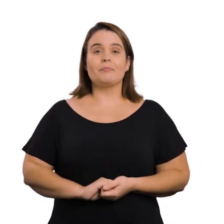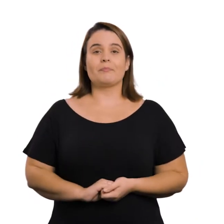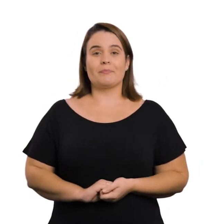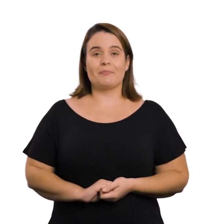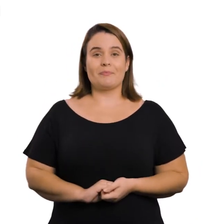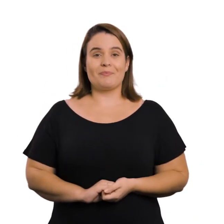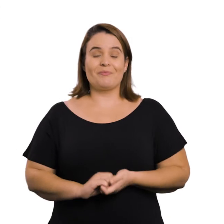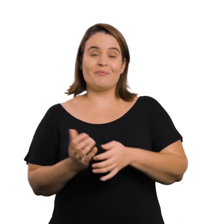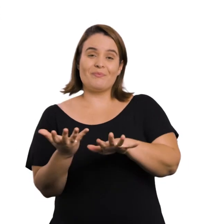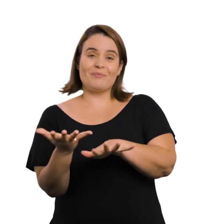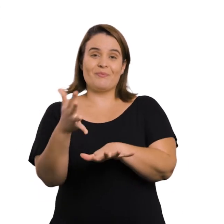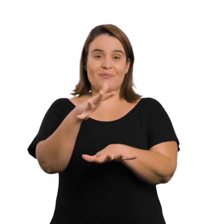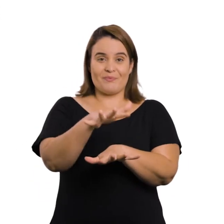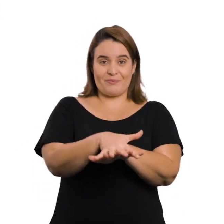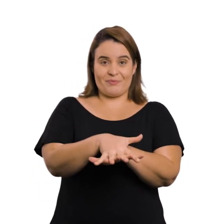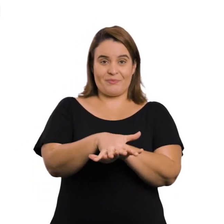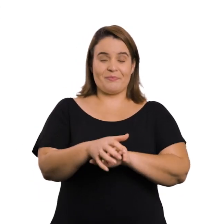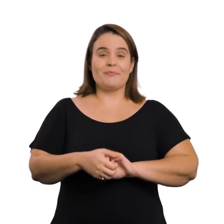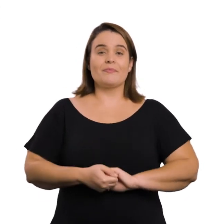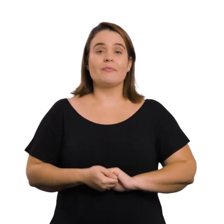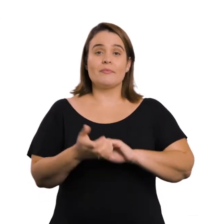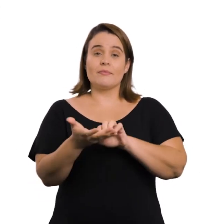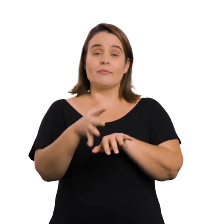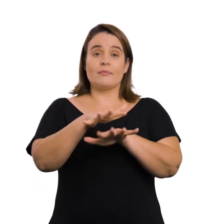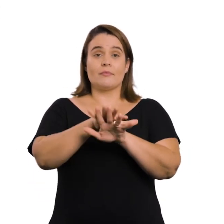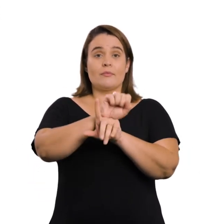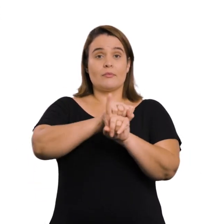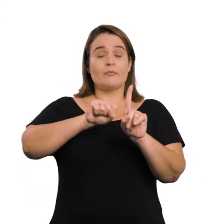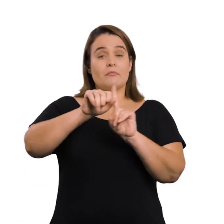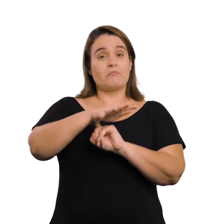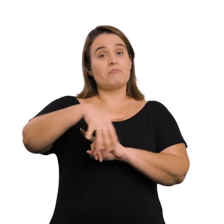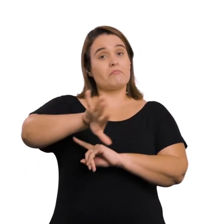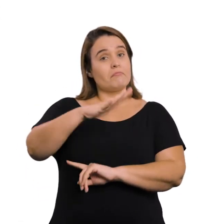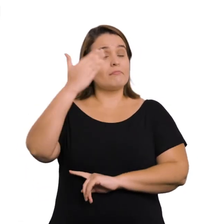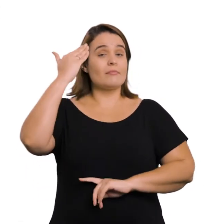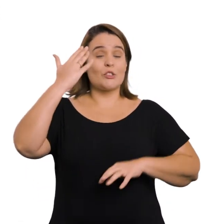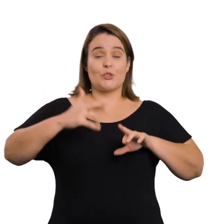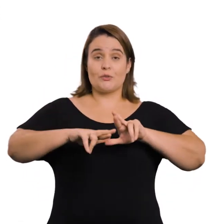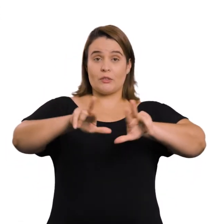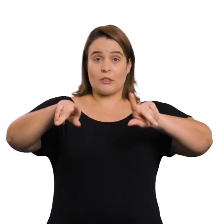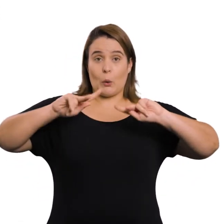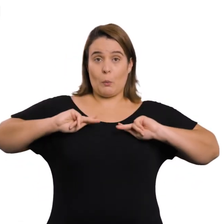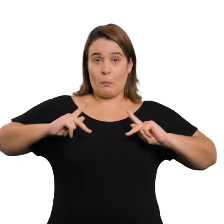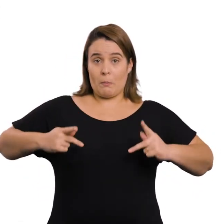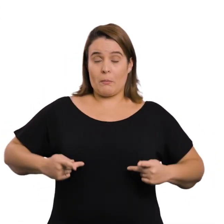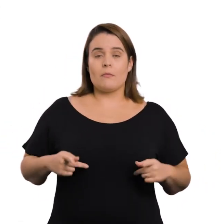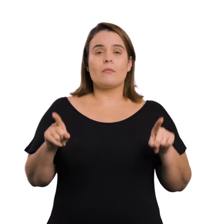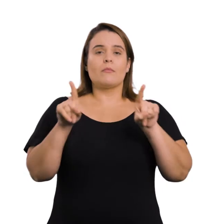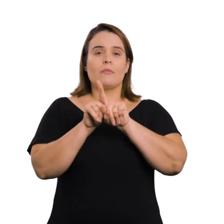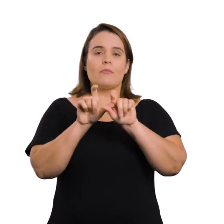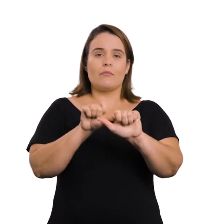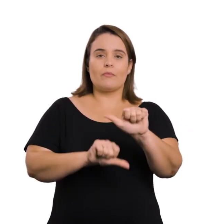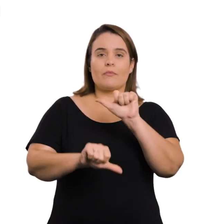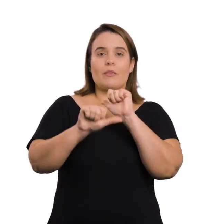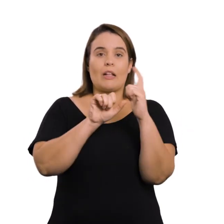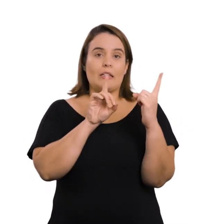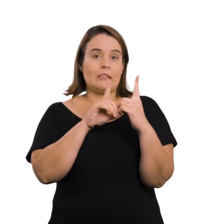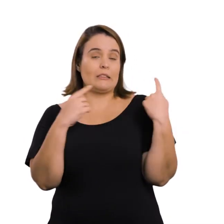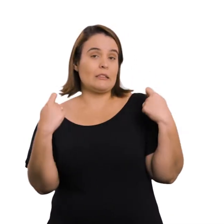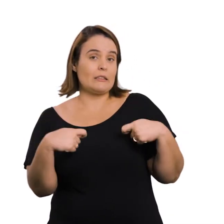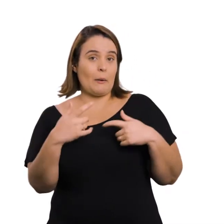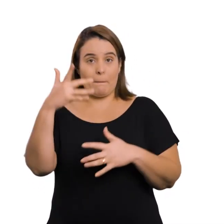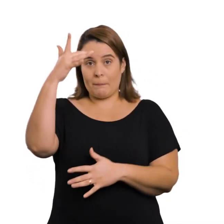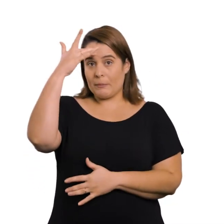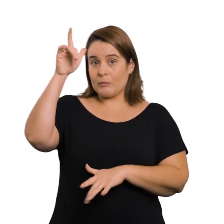regulares Inclusão Na inclusão, a sociedade compreende a diversidade humana E se